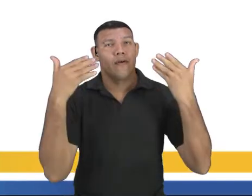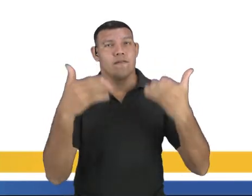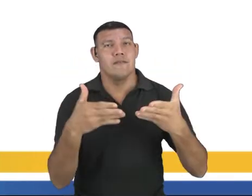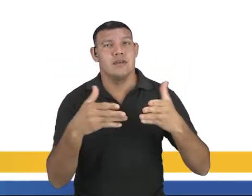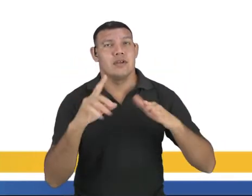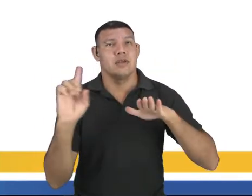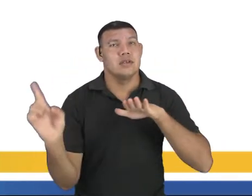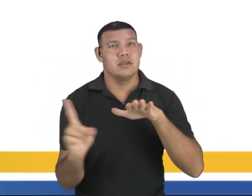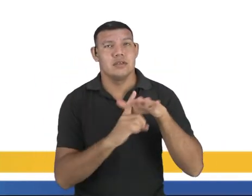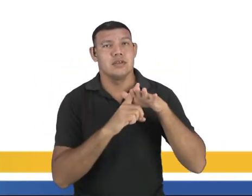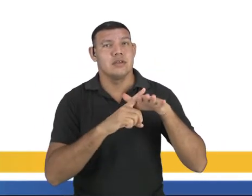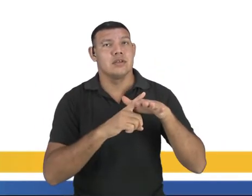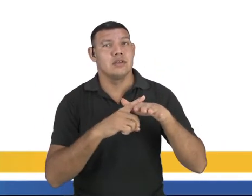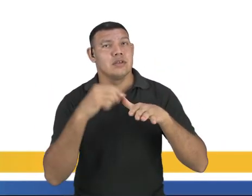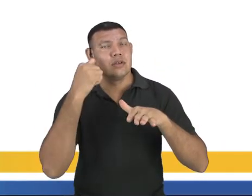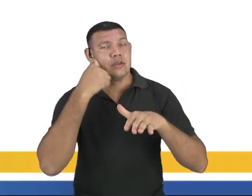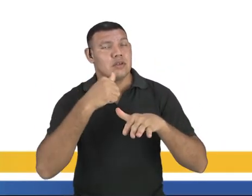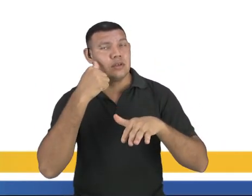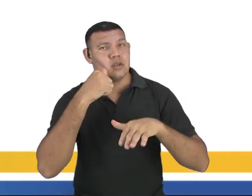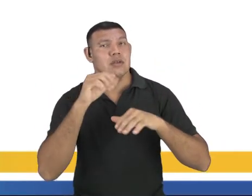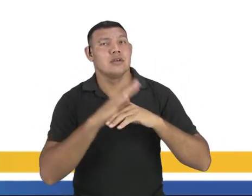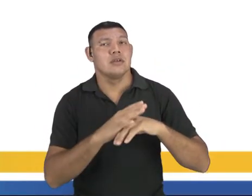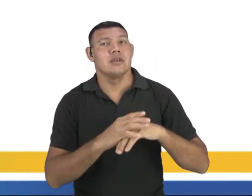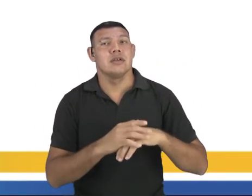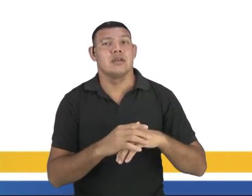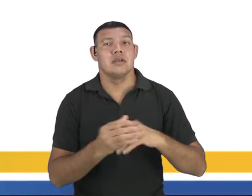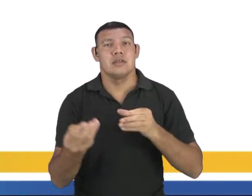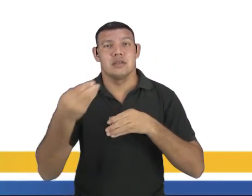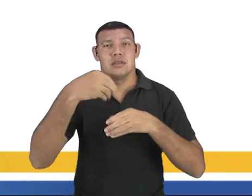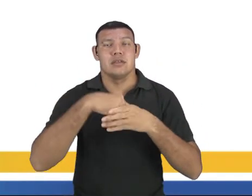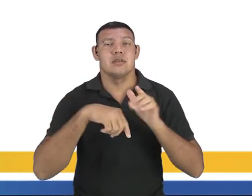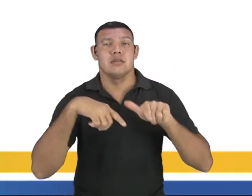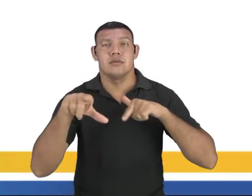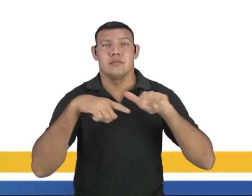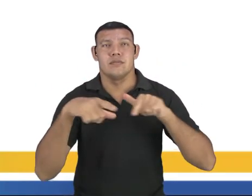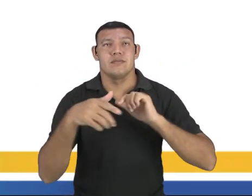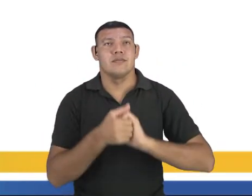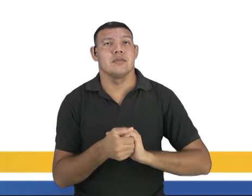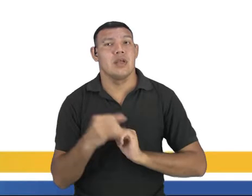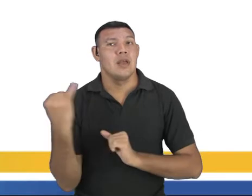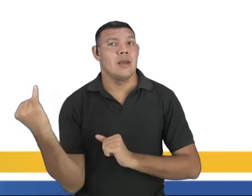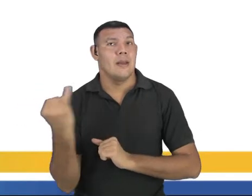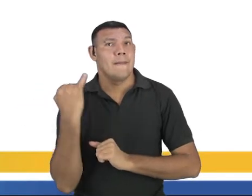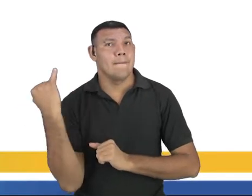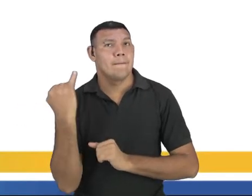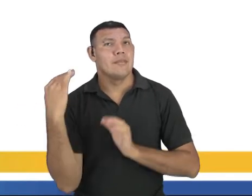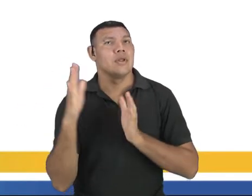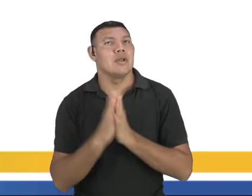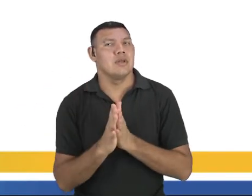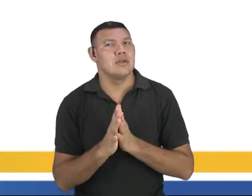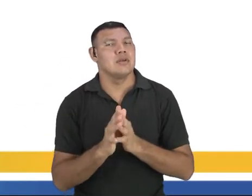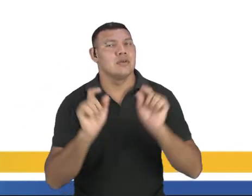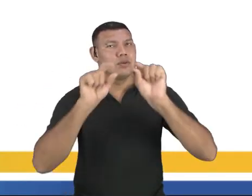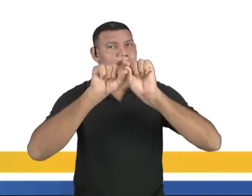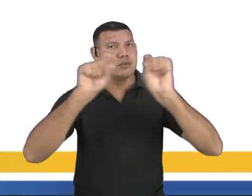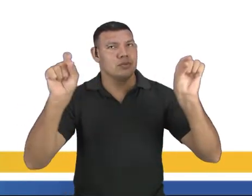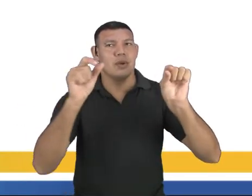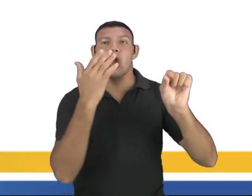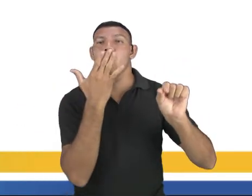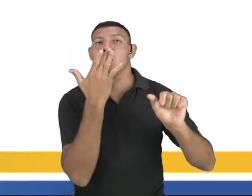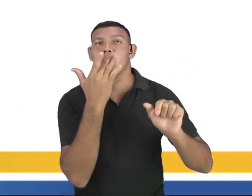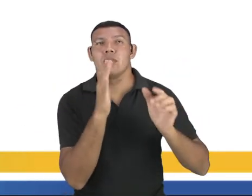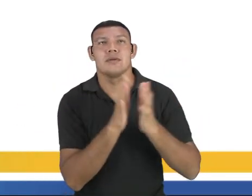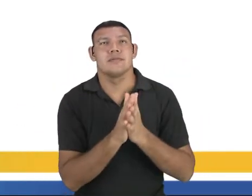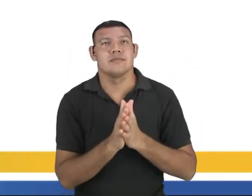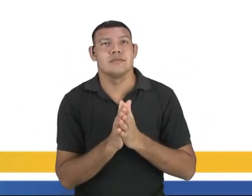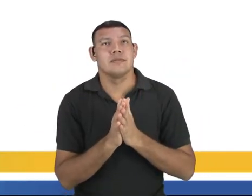Vamos analisar a questão. Então, coisas importantes, eu já marquei aqui, entender